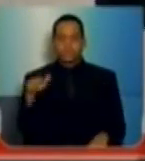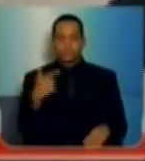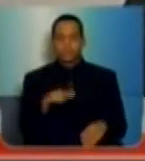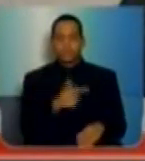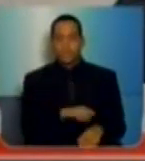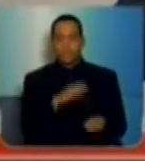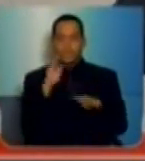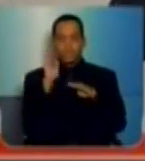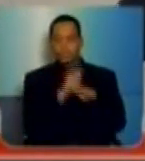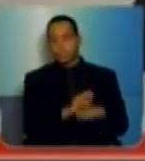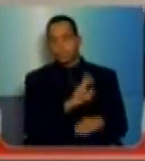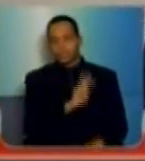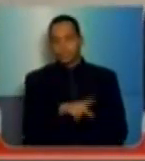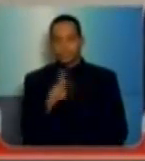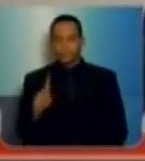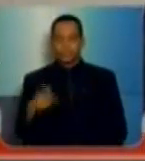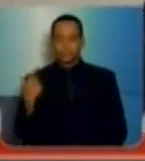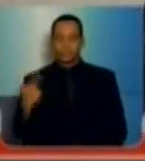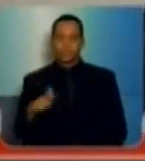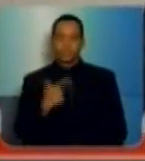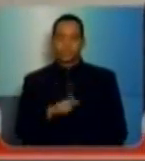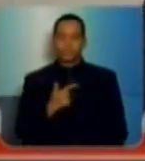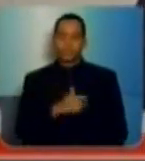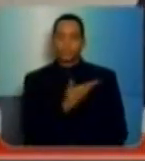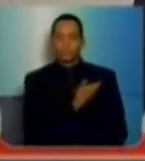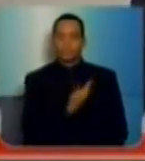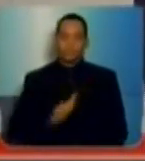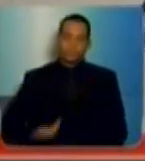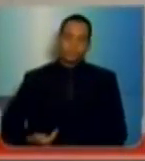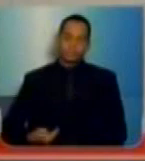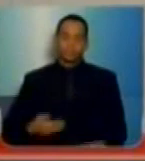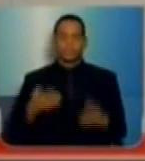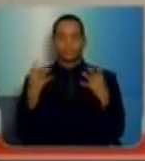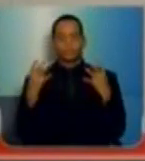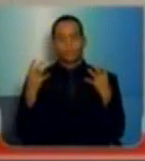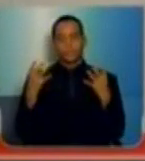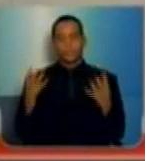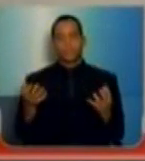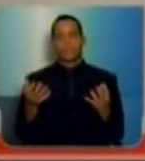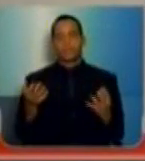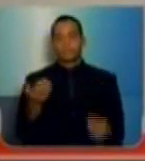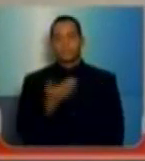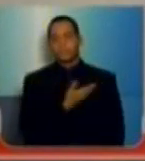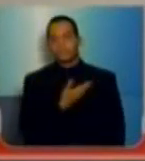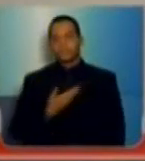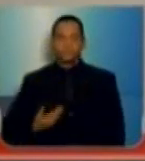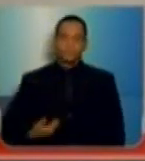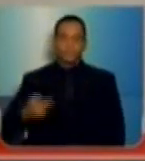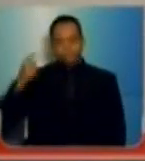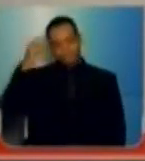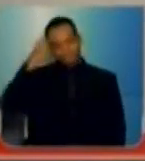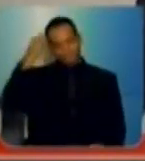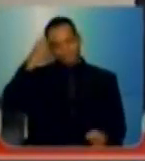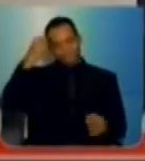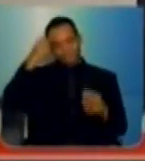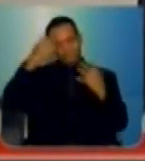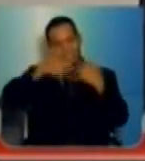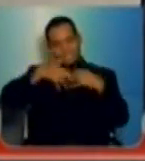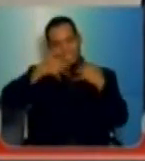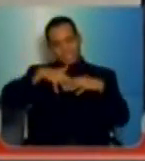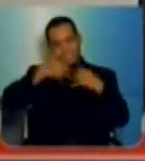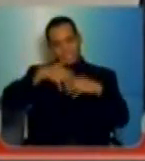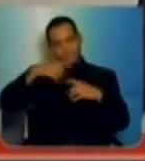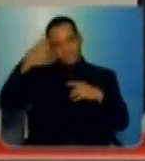dos profissionais da educação da rede municipal de ensino. Então, espero que o governo faça uma autocrítica, seu presidente, e